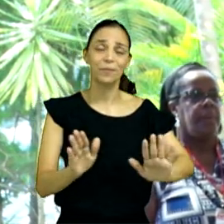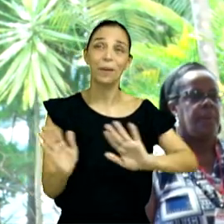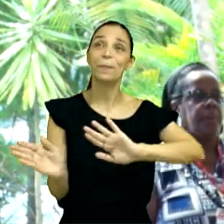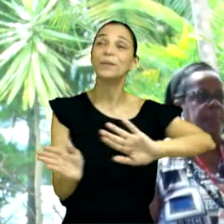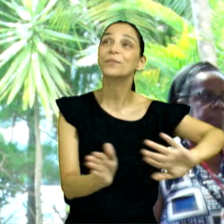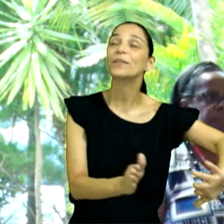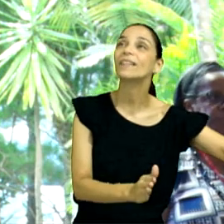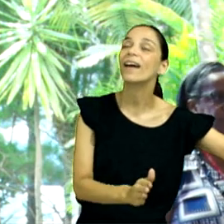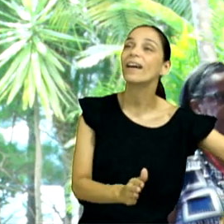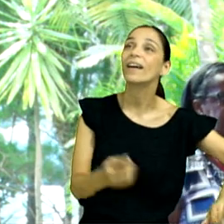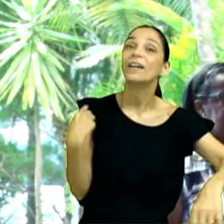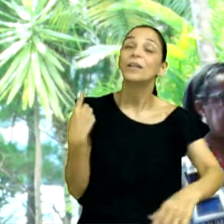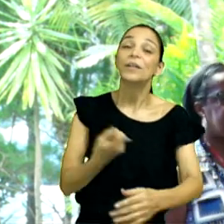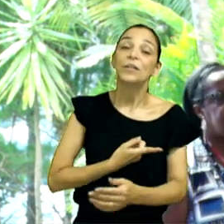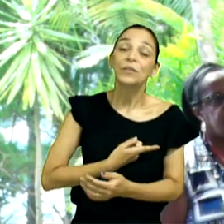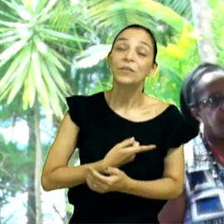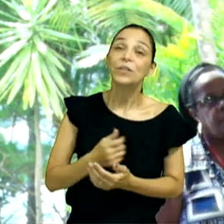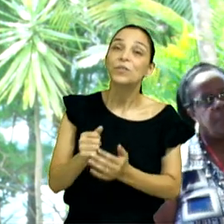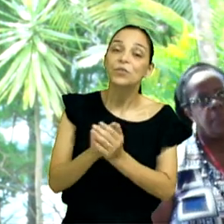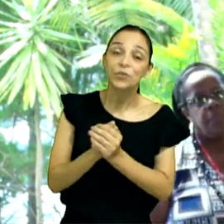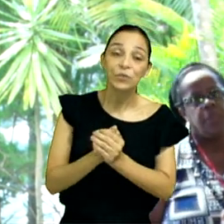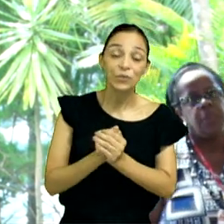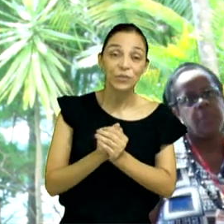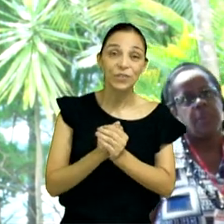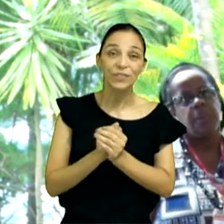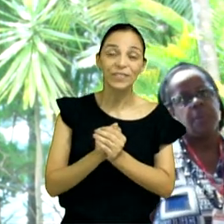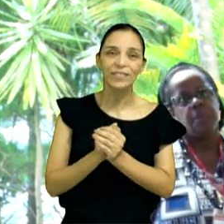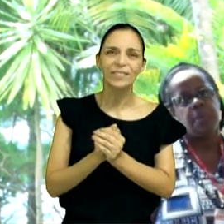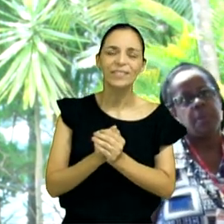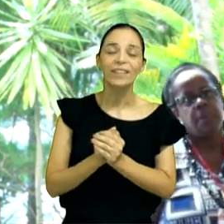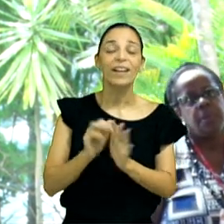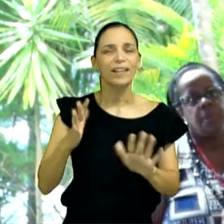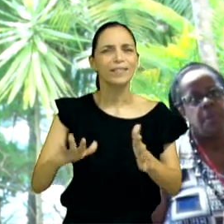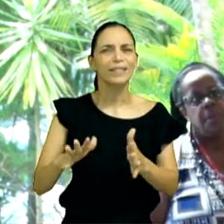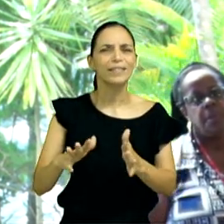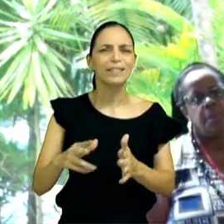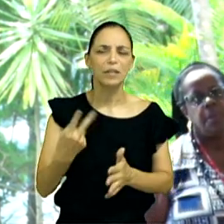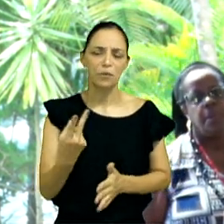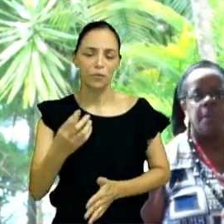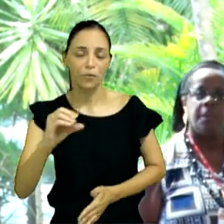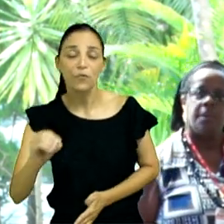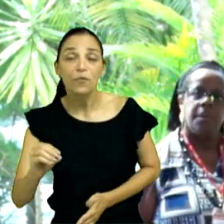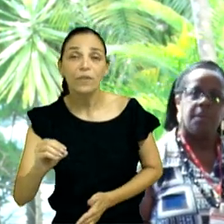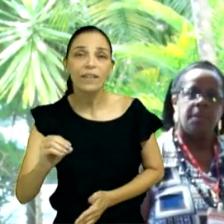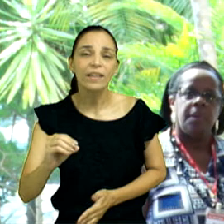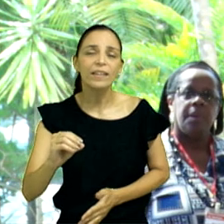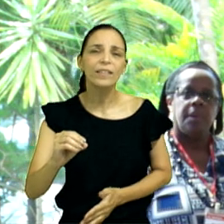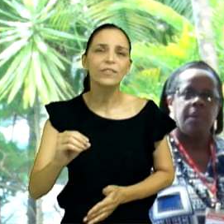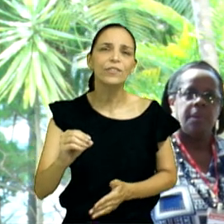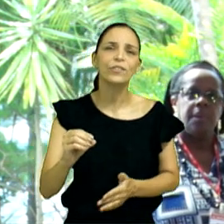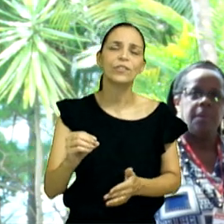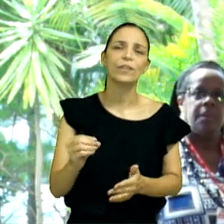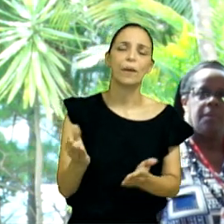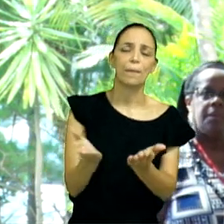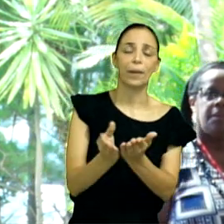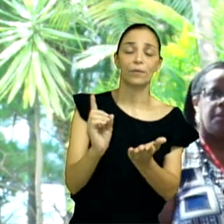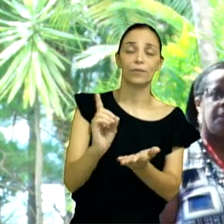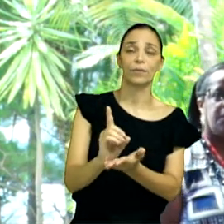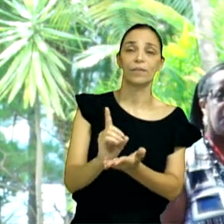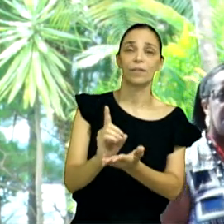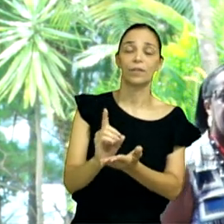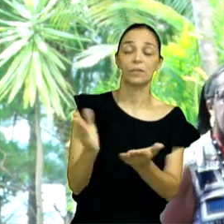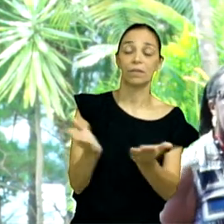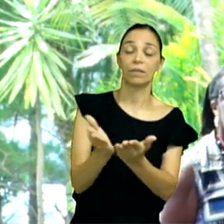e parece que, 20 anos de evangelho, 30 anos de evangelho, 40 anos de evangelho, já vi muita coisa,